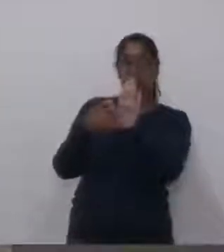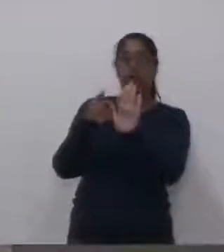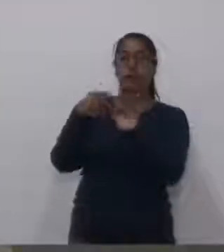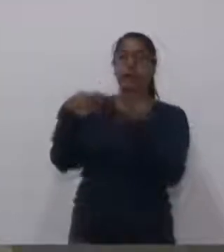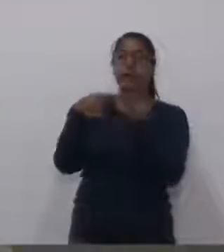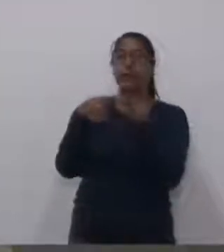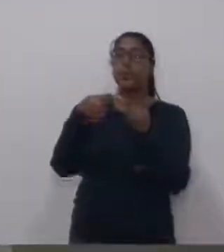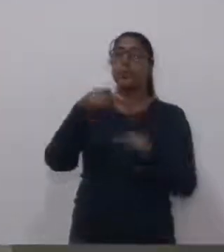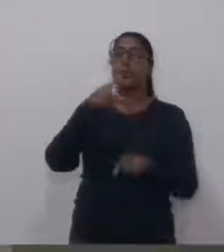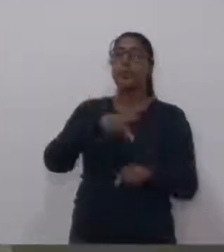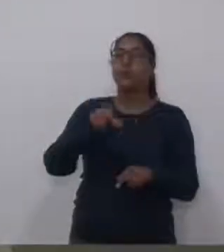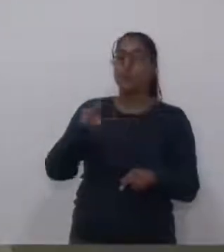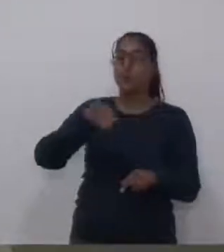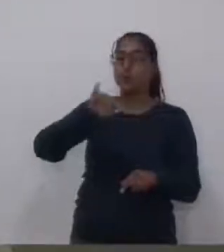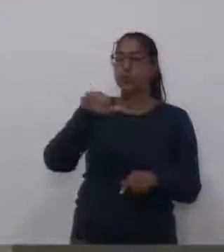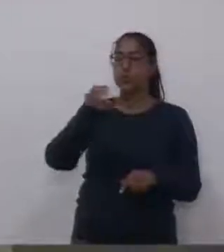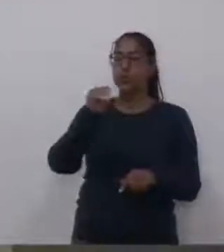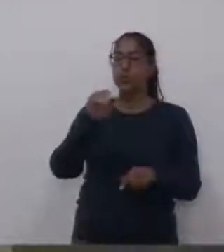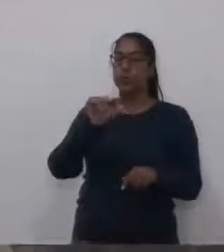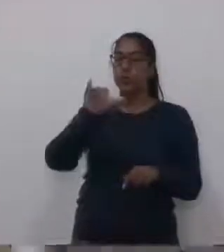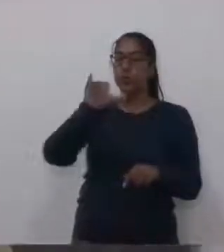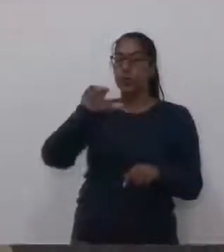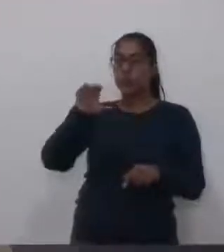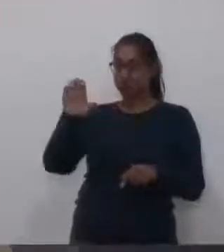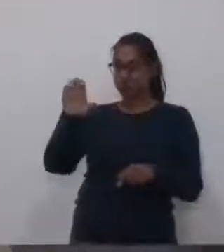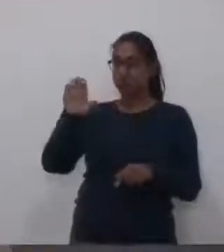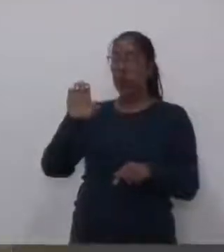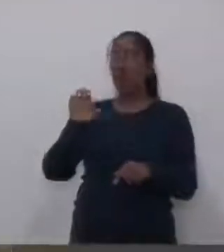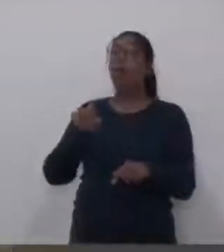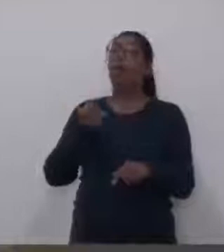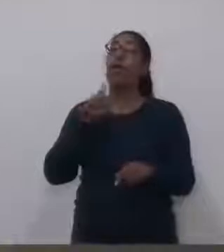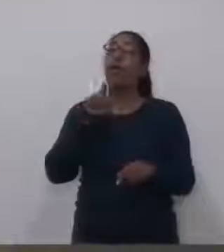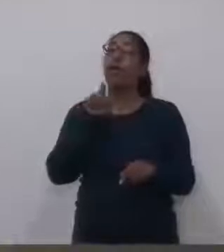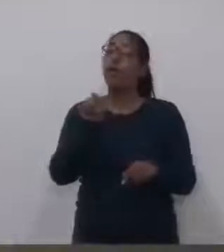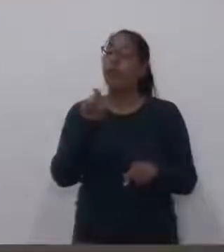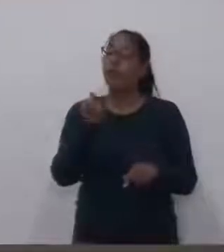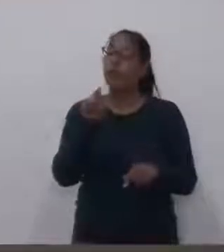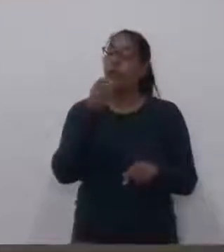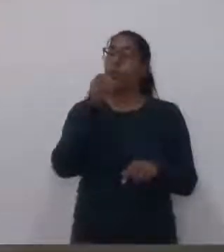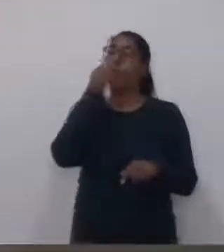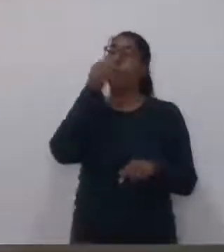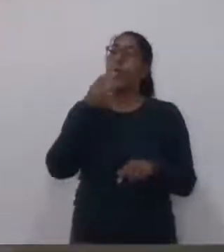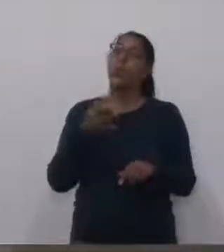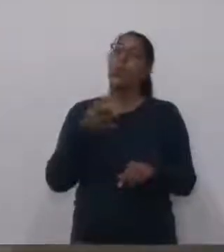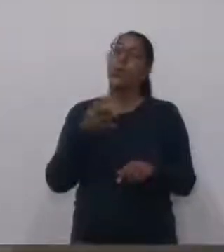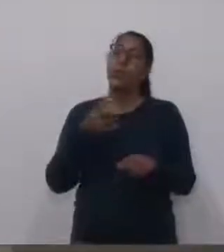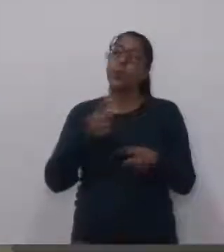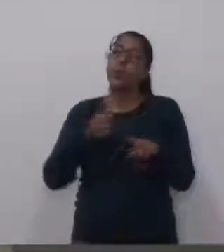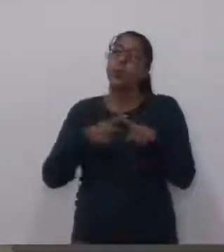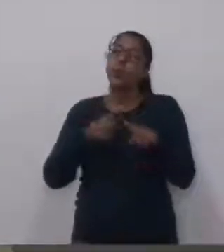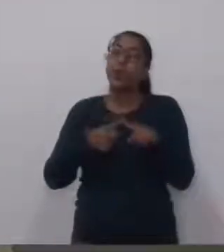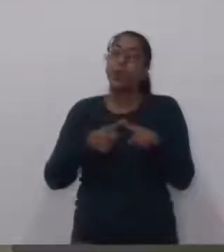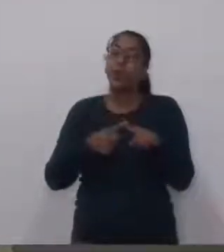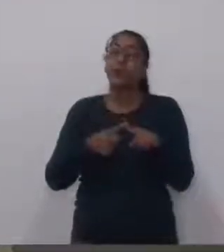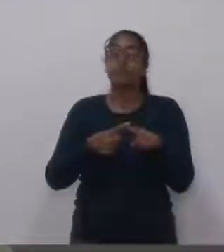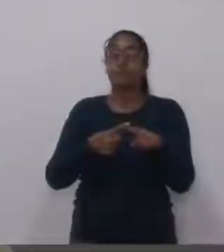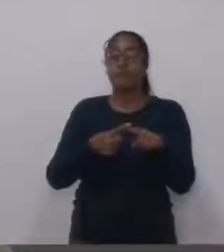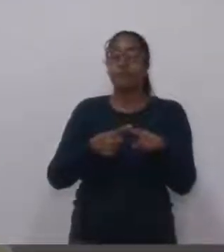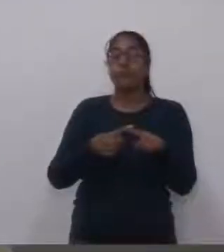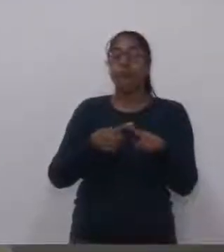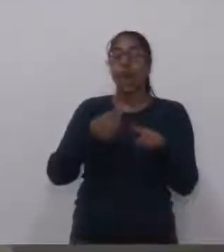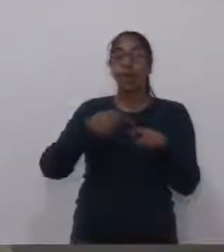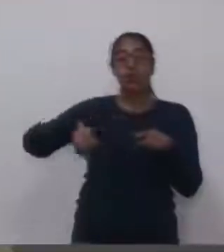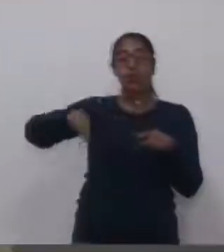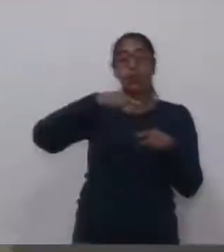Joyce Luquezzi, que eu acho que exemplifica bem o trabalho feito por grande parte, creio